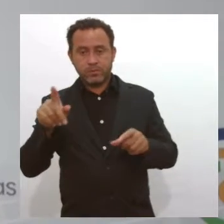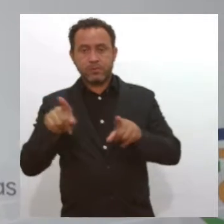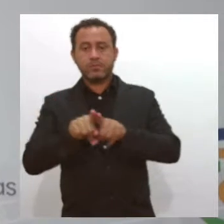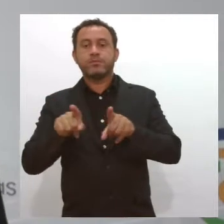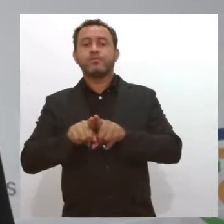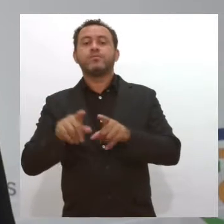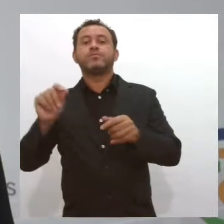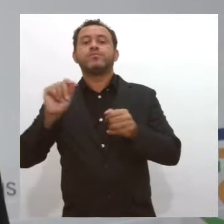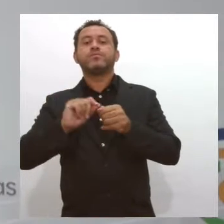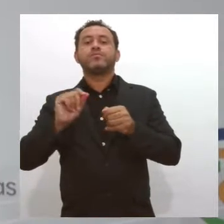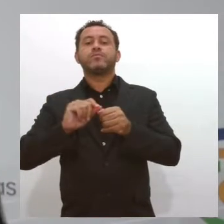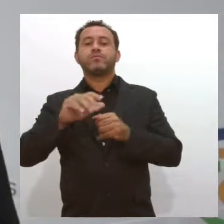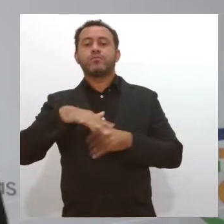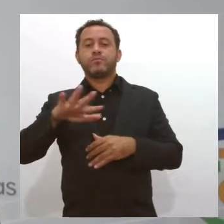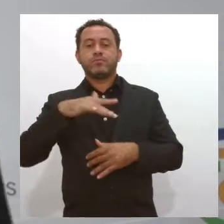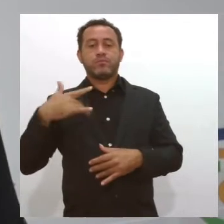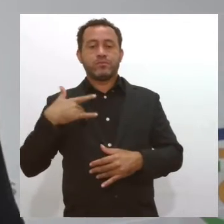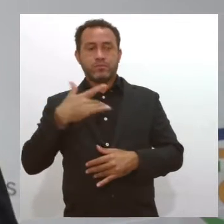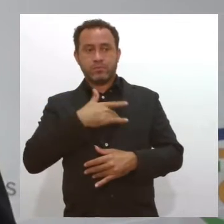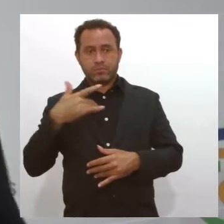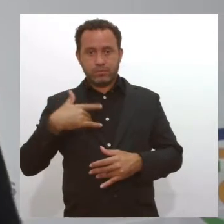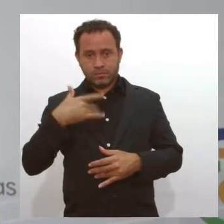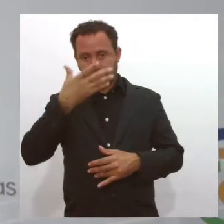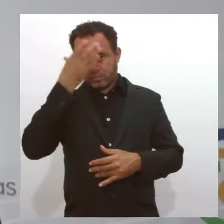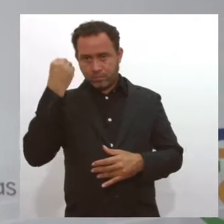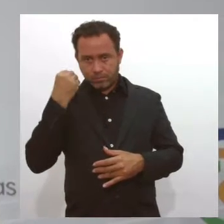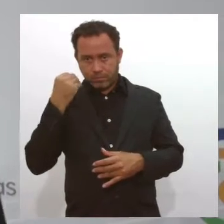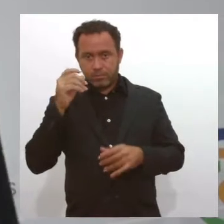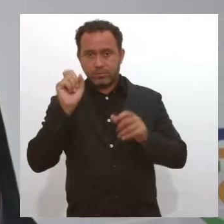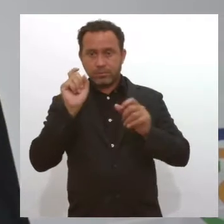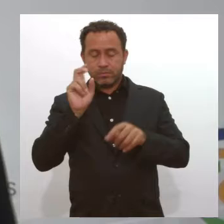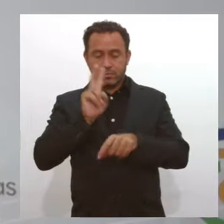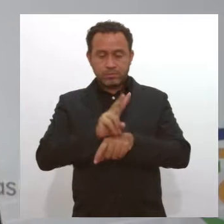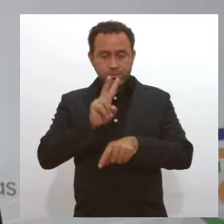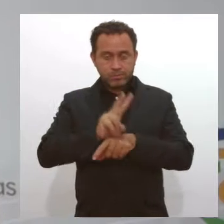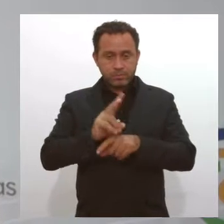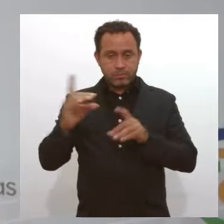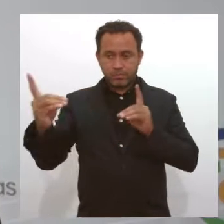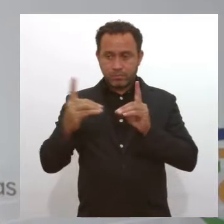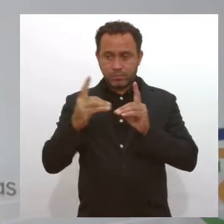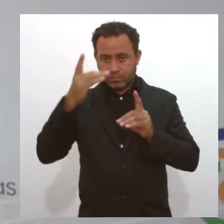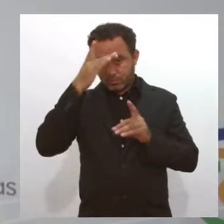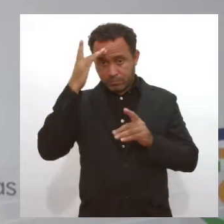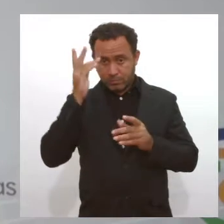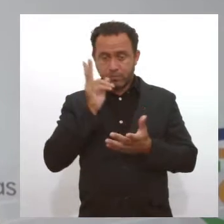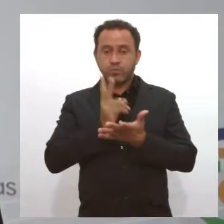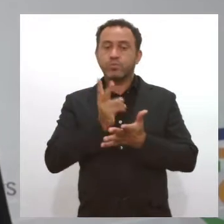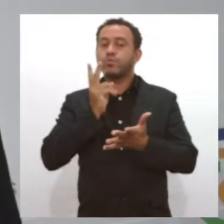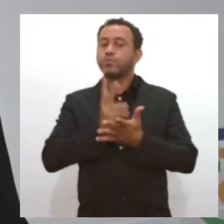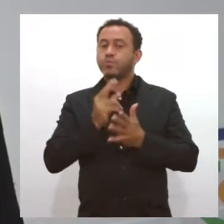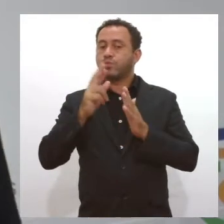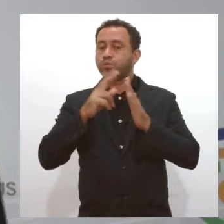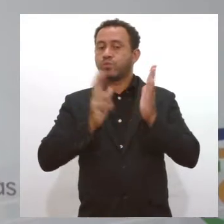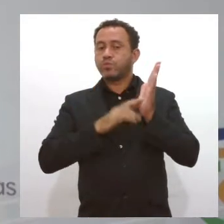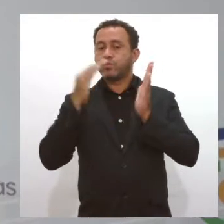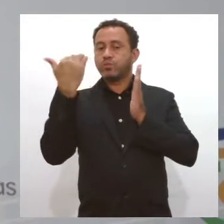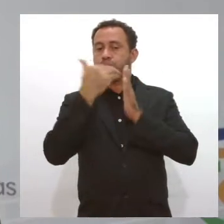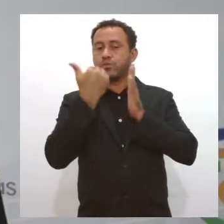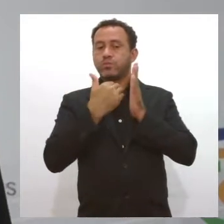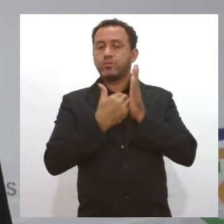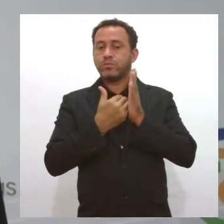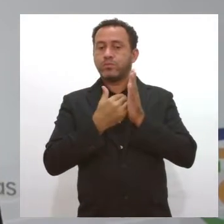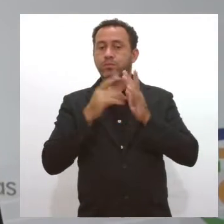fazendo com que a área de saúde, a gente não pode esquecer, também seja atendida e as pessoas continuem ainda dentro dos protocolos. Mas temos setores